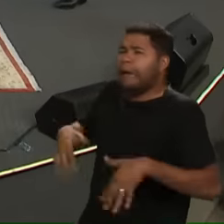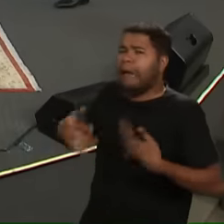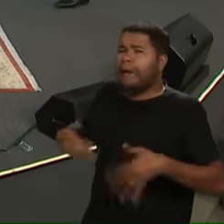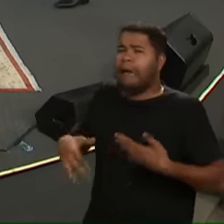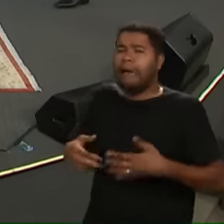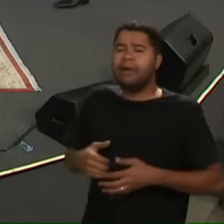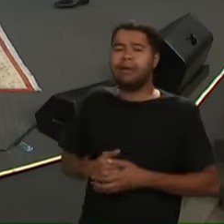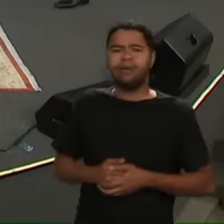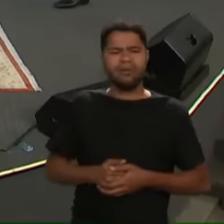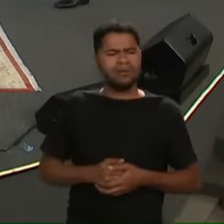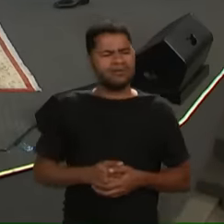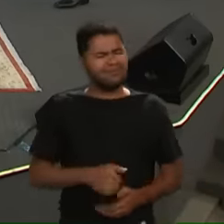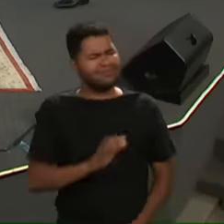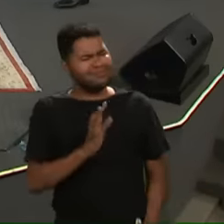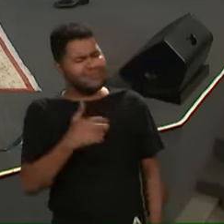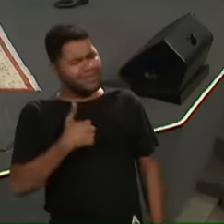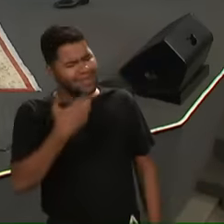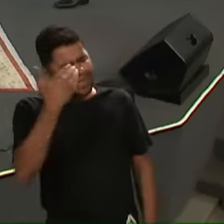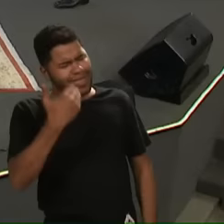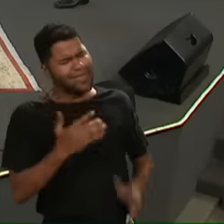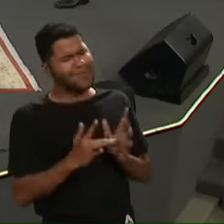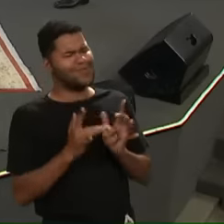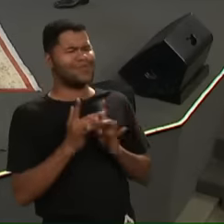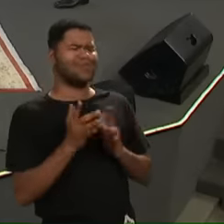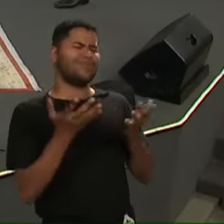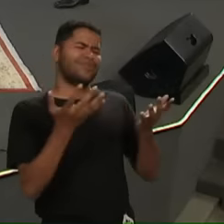Aí Jesus Não sou eu